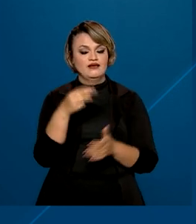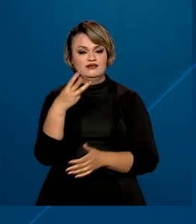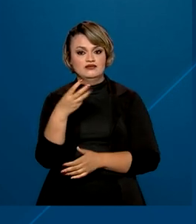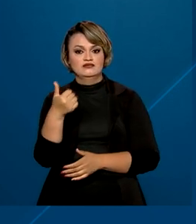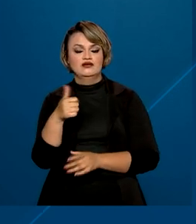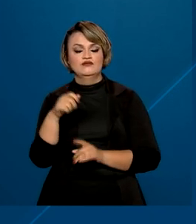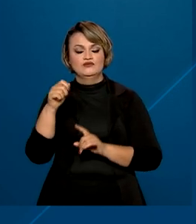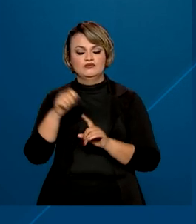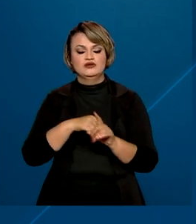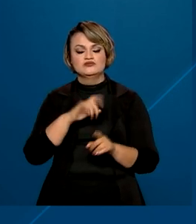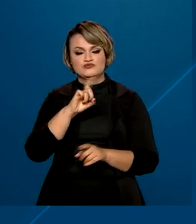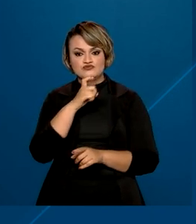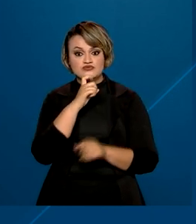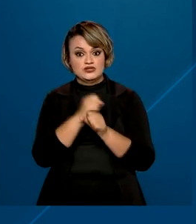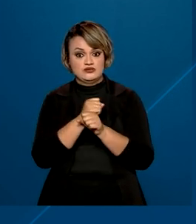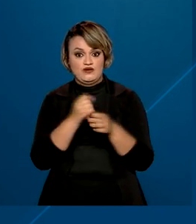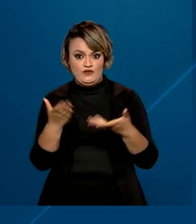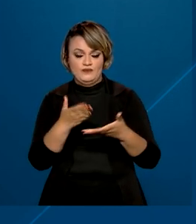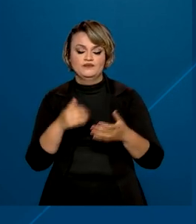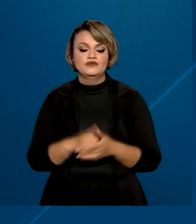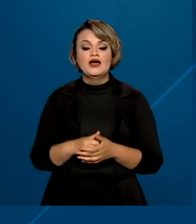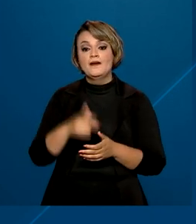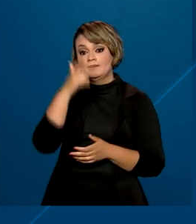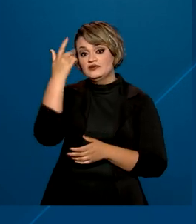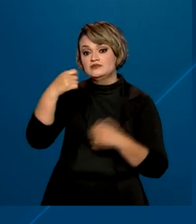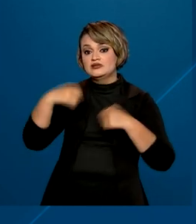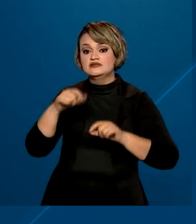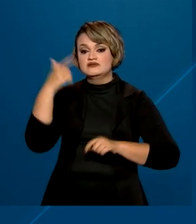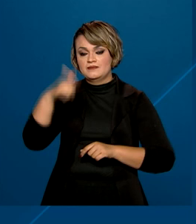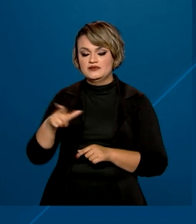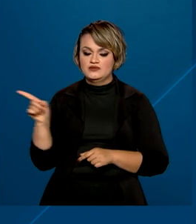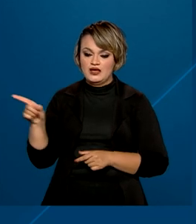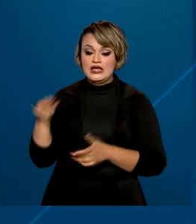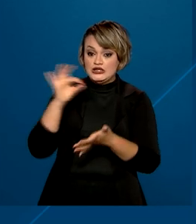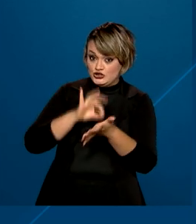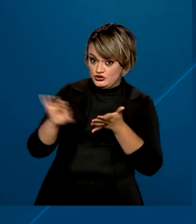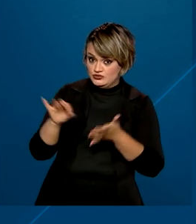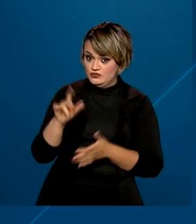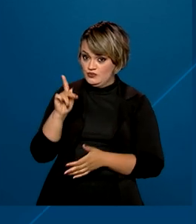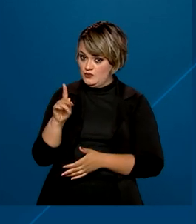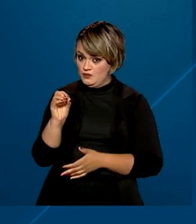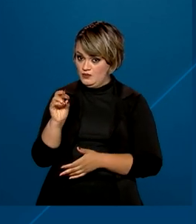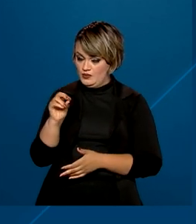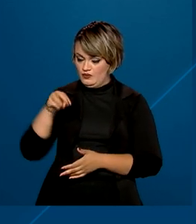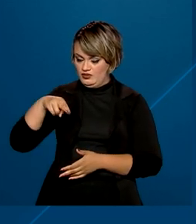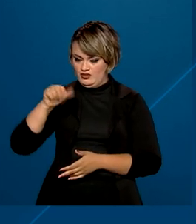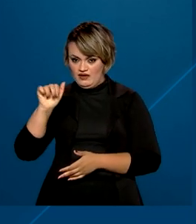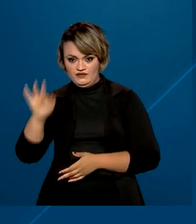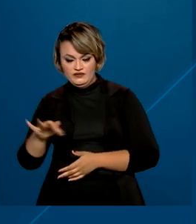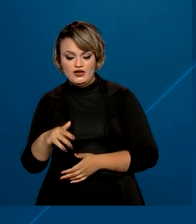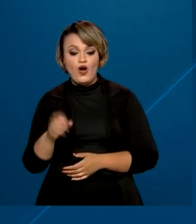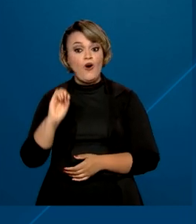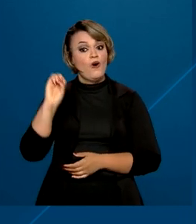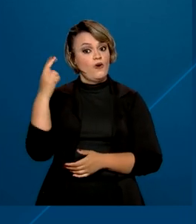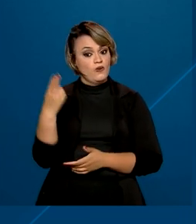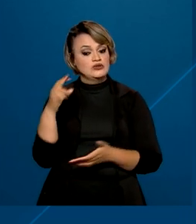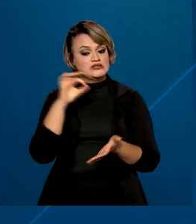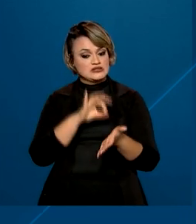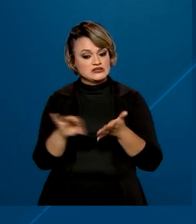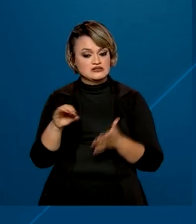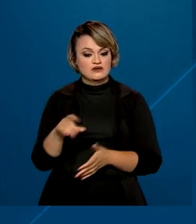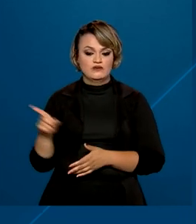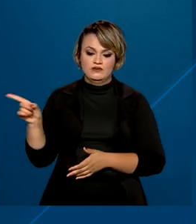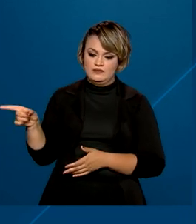julho deste ano. O produtor rural precisa também ter o registro de declaração de aptidão ao PRONAF ou inscrição no